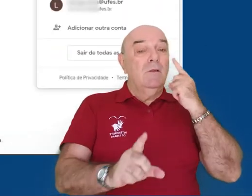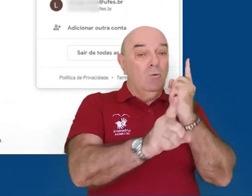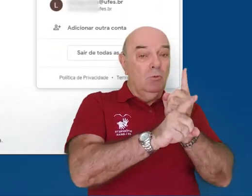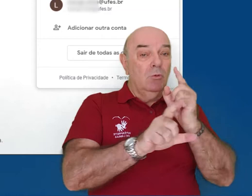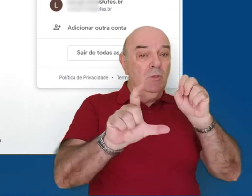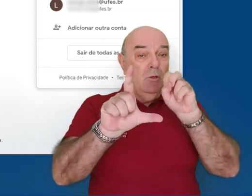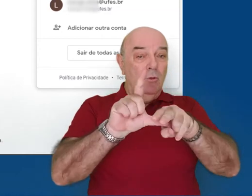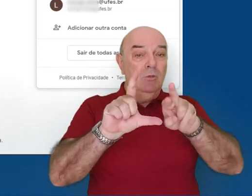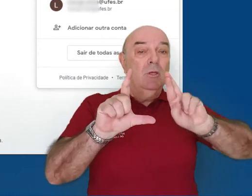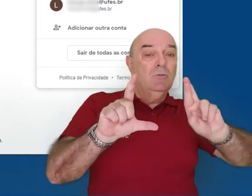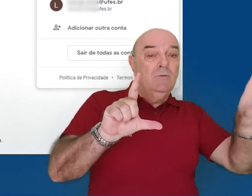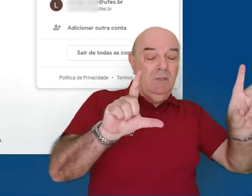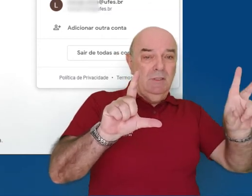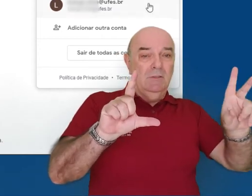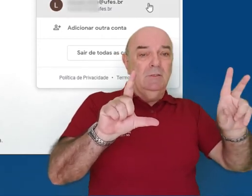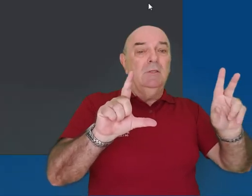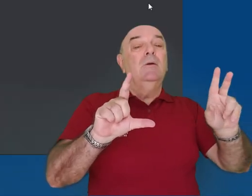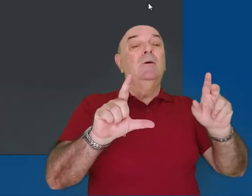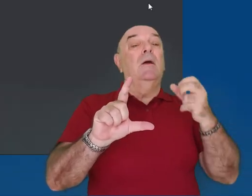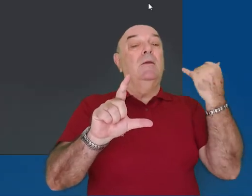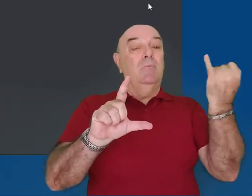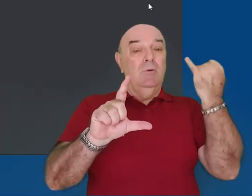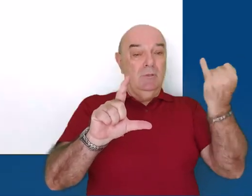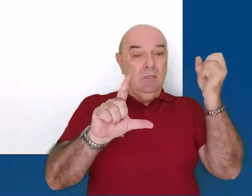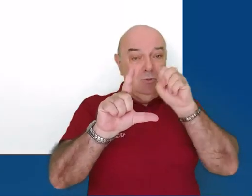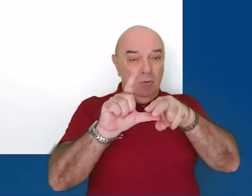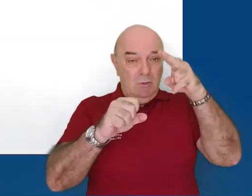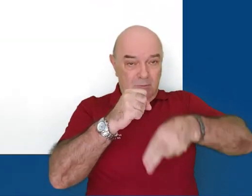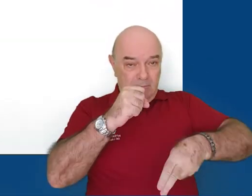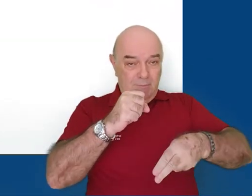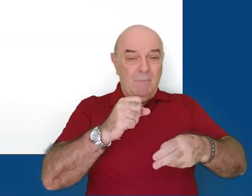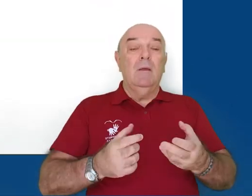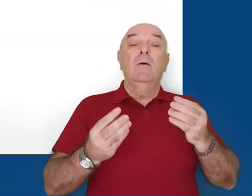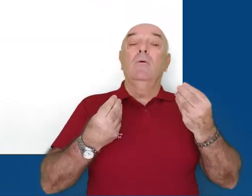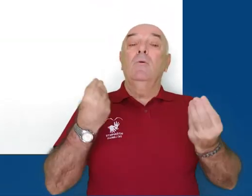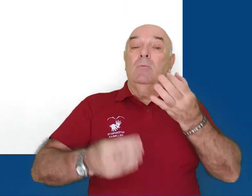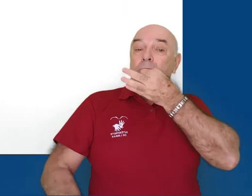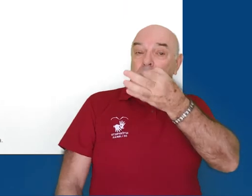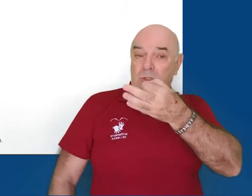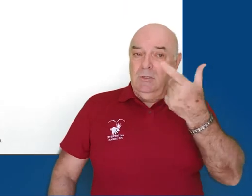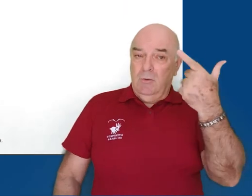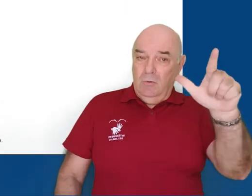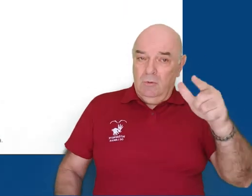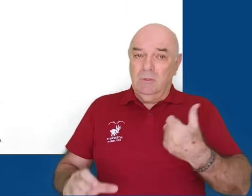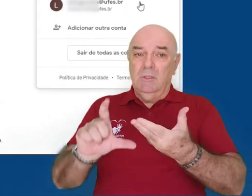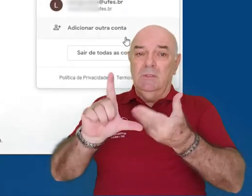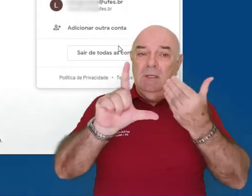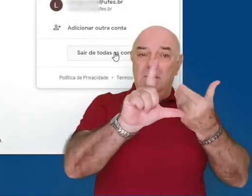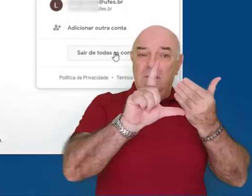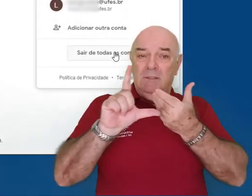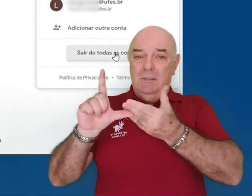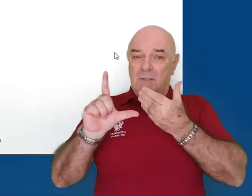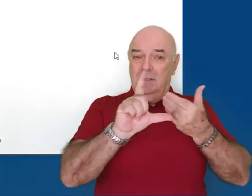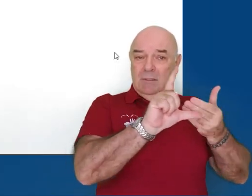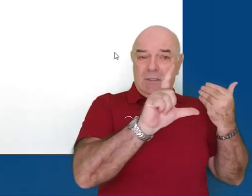na conta institucional. Para alternar contas, basta clicar no institucional. Uma outra sugestão é que você clique em sair ou